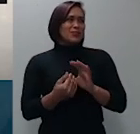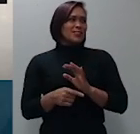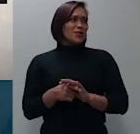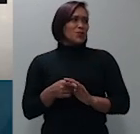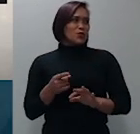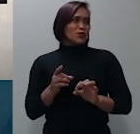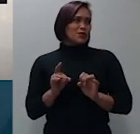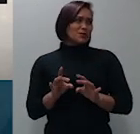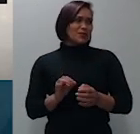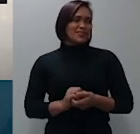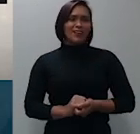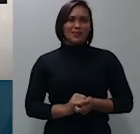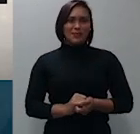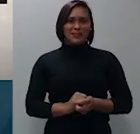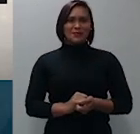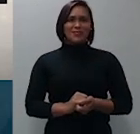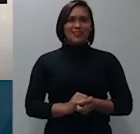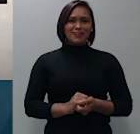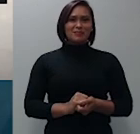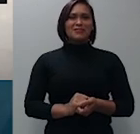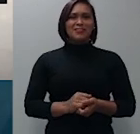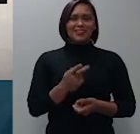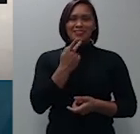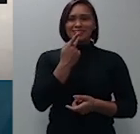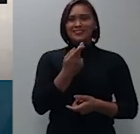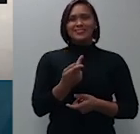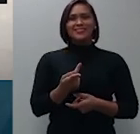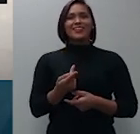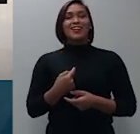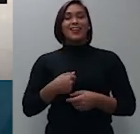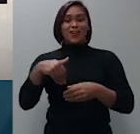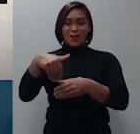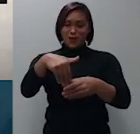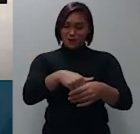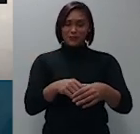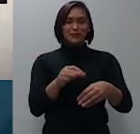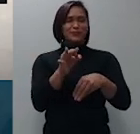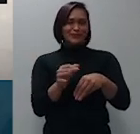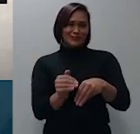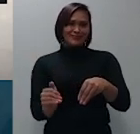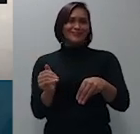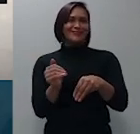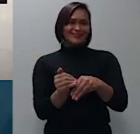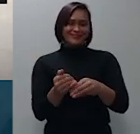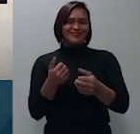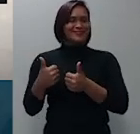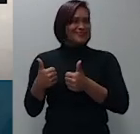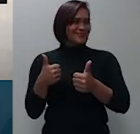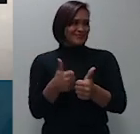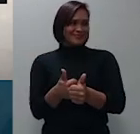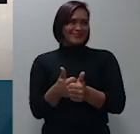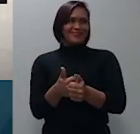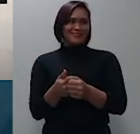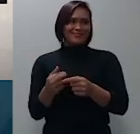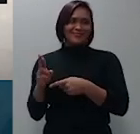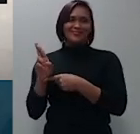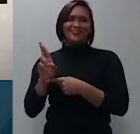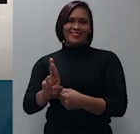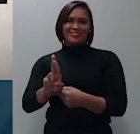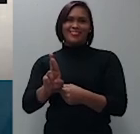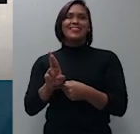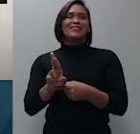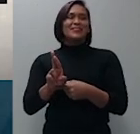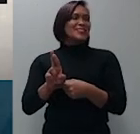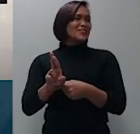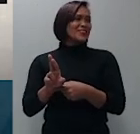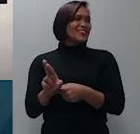recurso e o voto da ministra Maria Isabel Galotti acompanhando o relator e o do ministro Antônio Carlos Ferreira no sentido